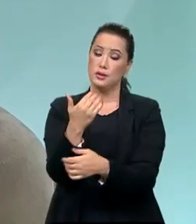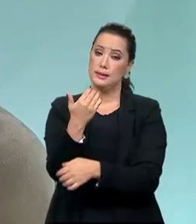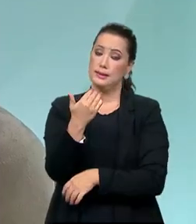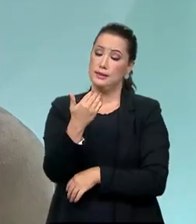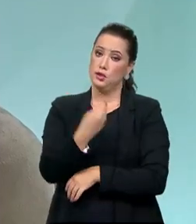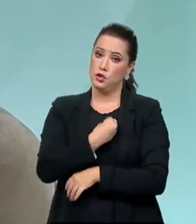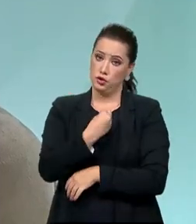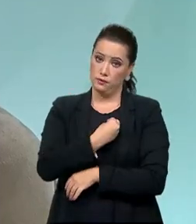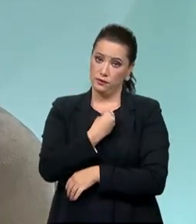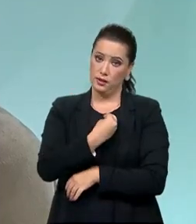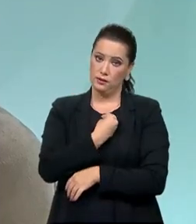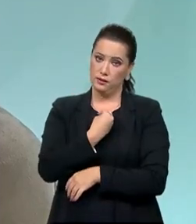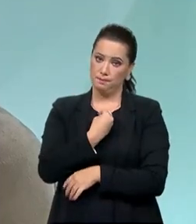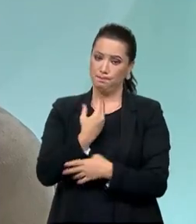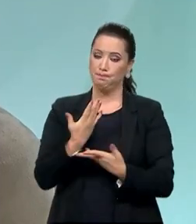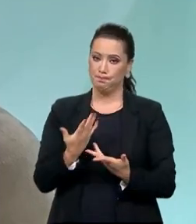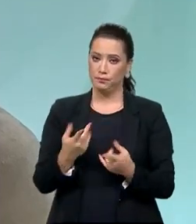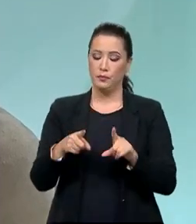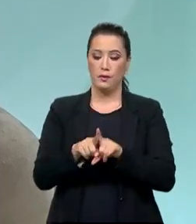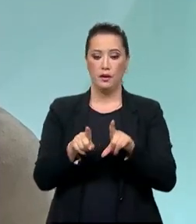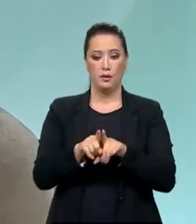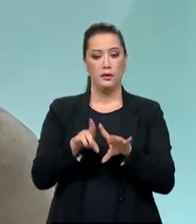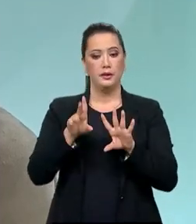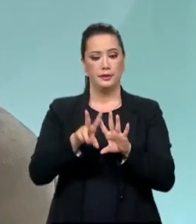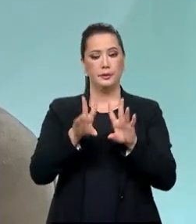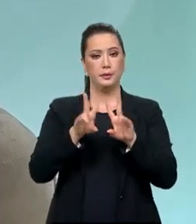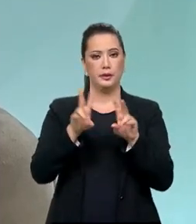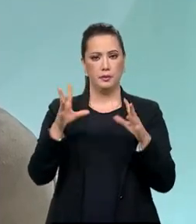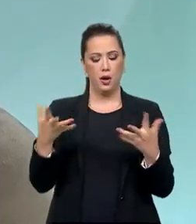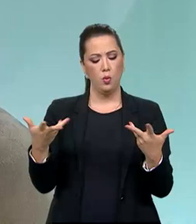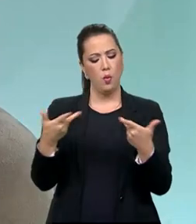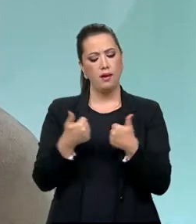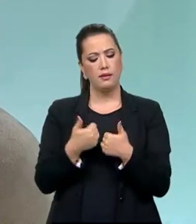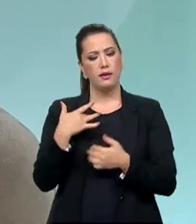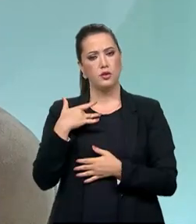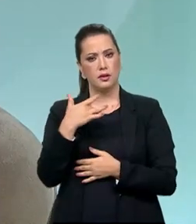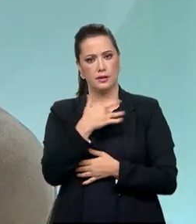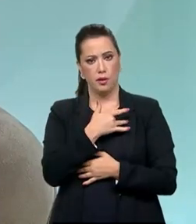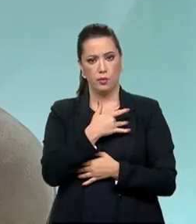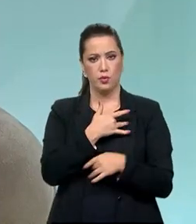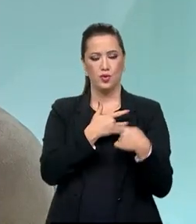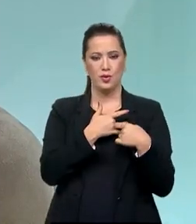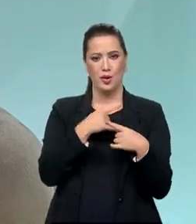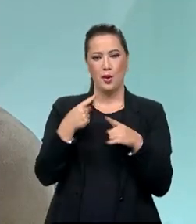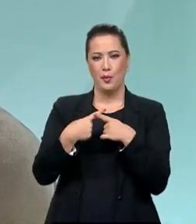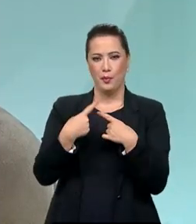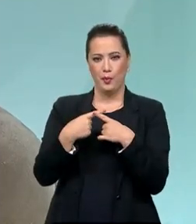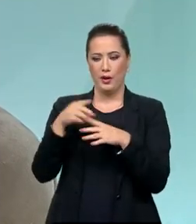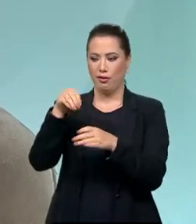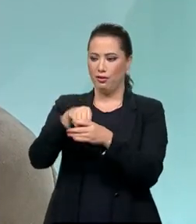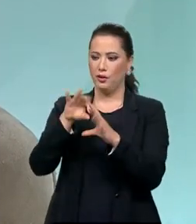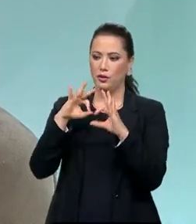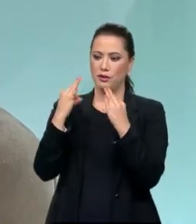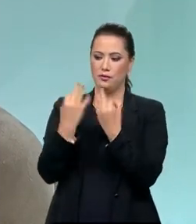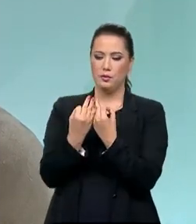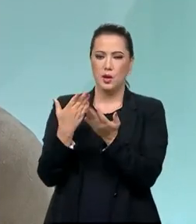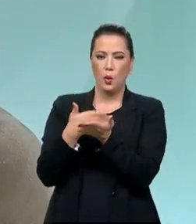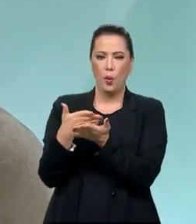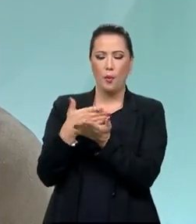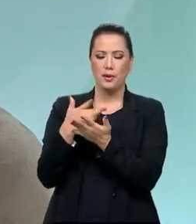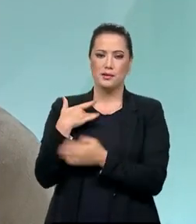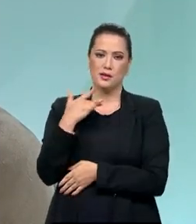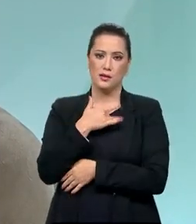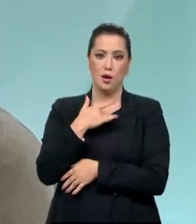de fato, a qualidade da saúde, a família como berço da saúde da mulher, porque muitas